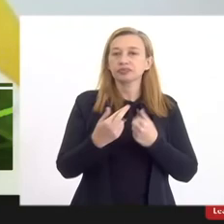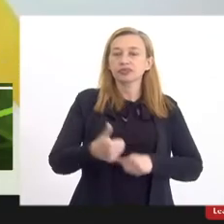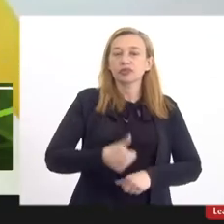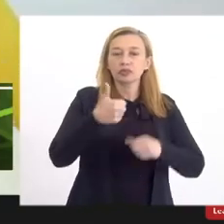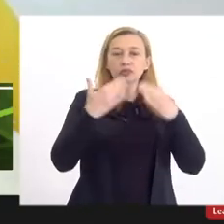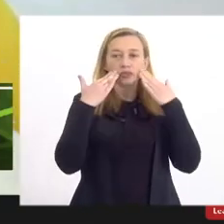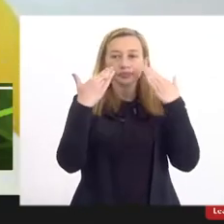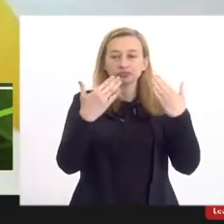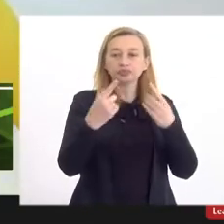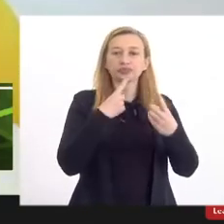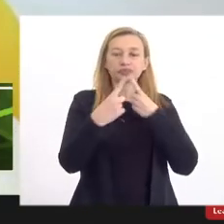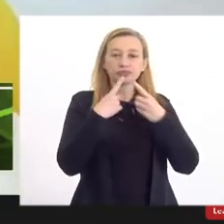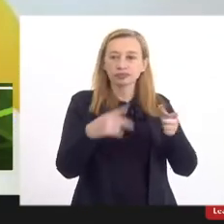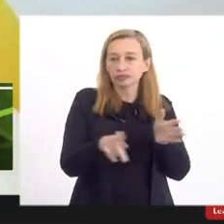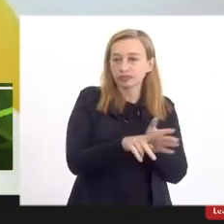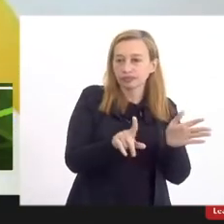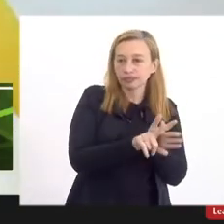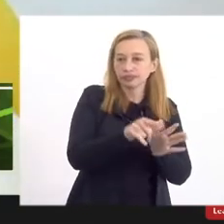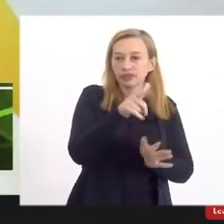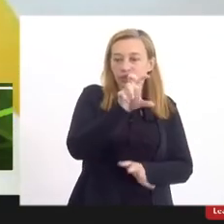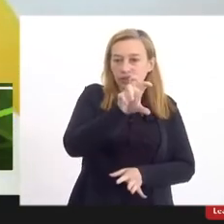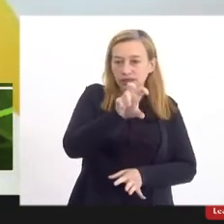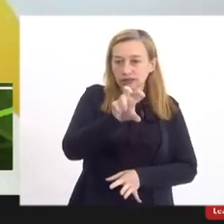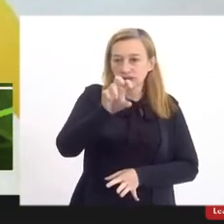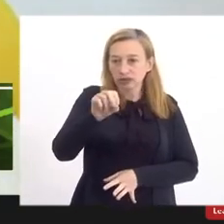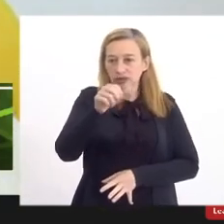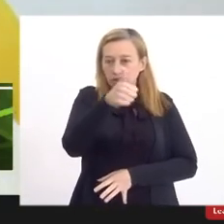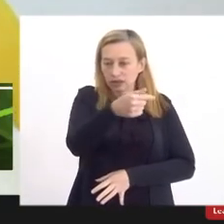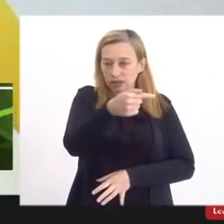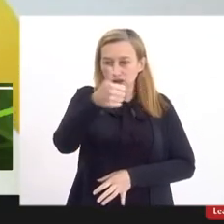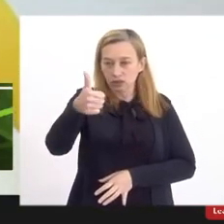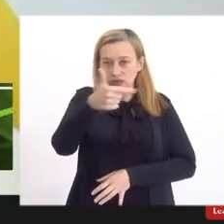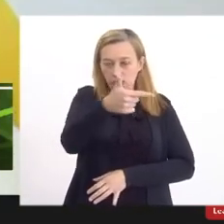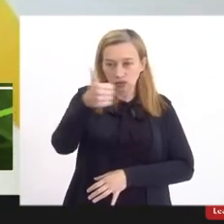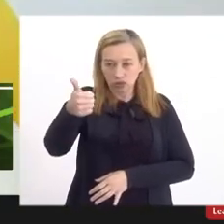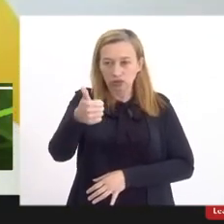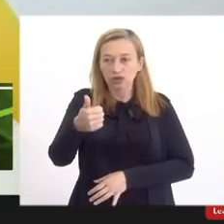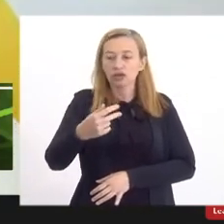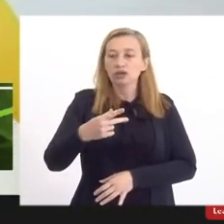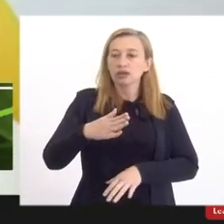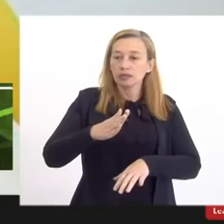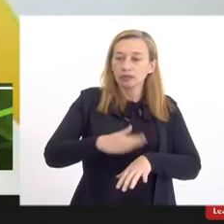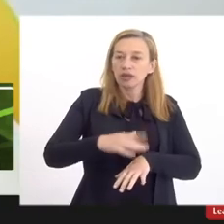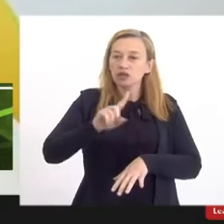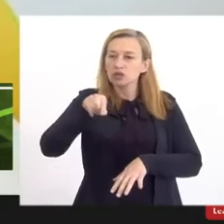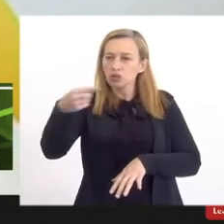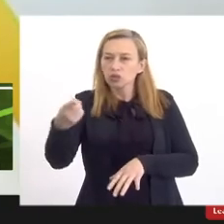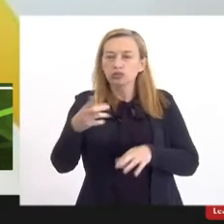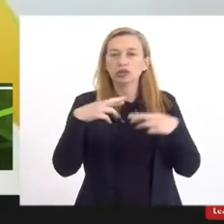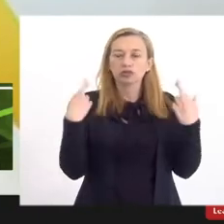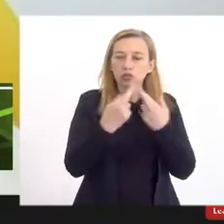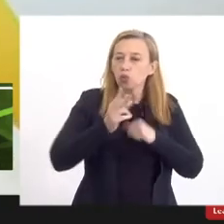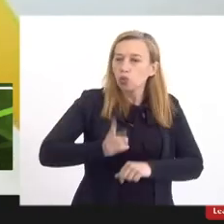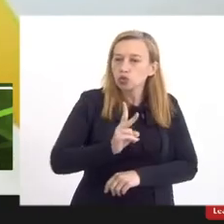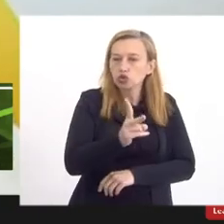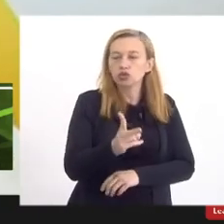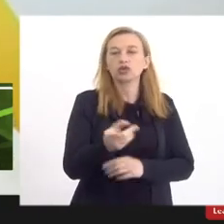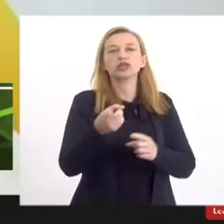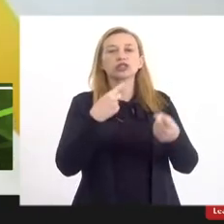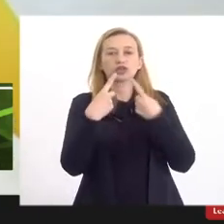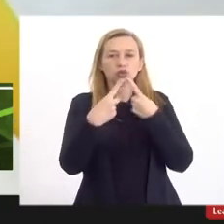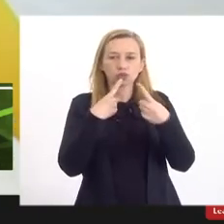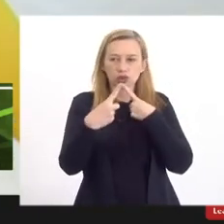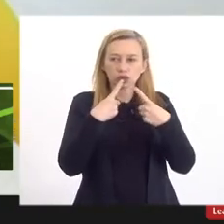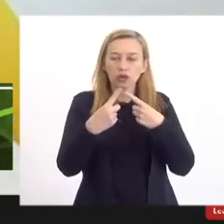debatendo o projeto de lei 5071-2021 nós realizaríamos mais uma semana que vem dando continuidade a esse debate